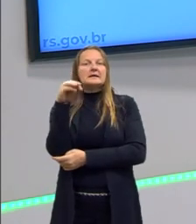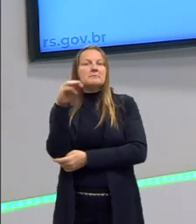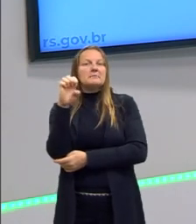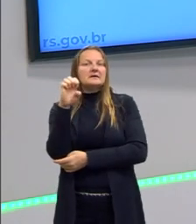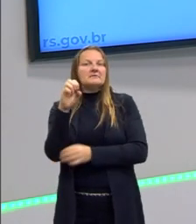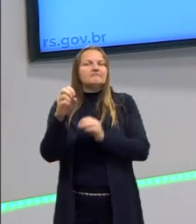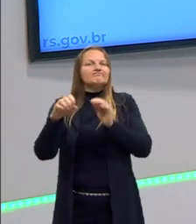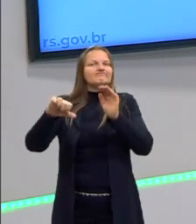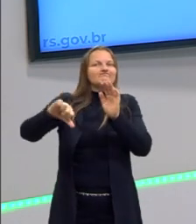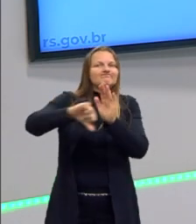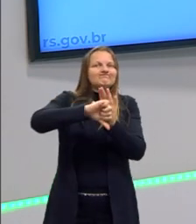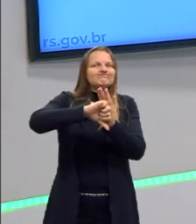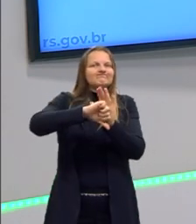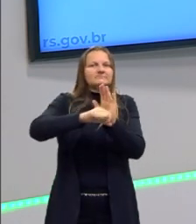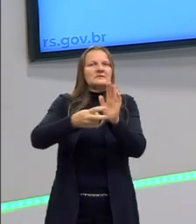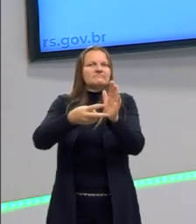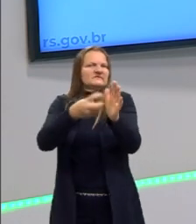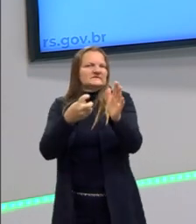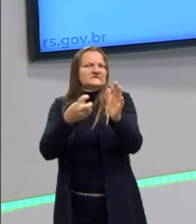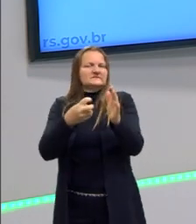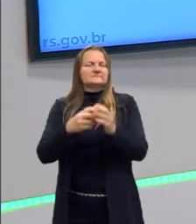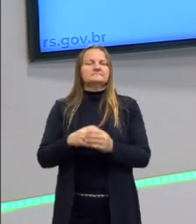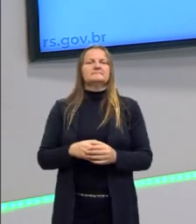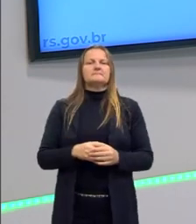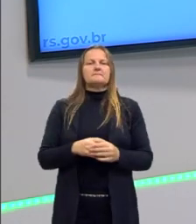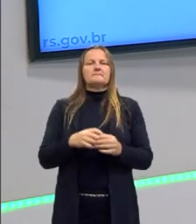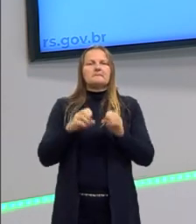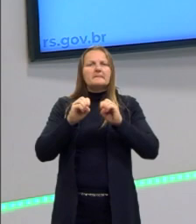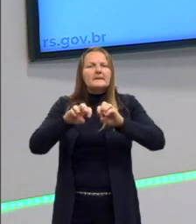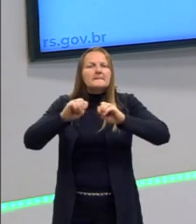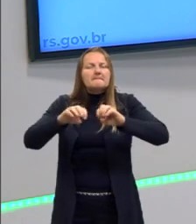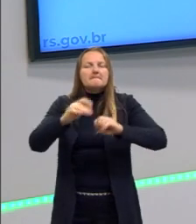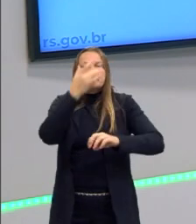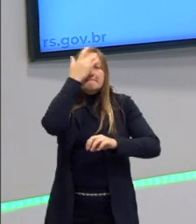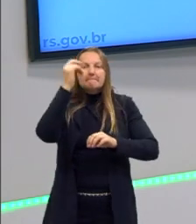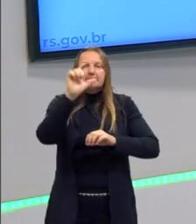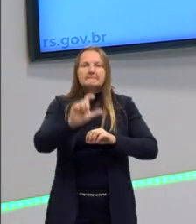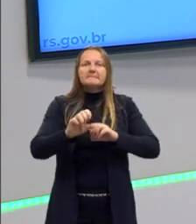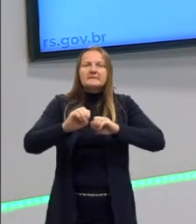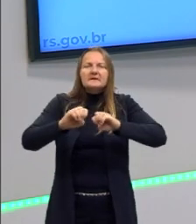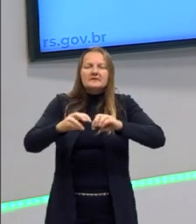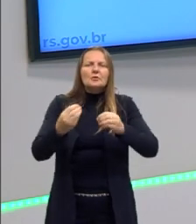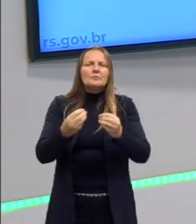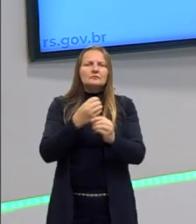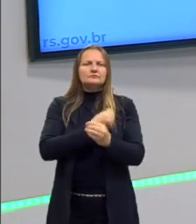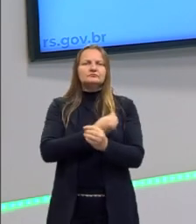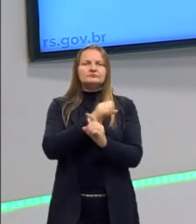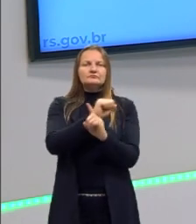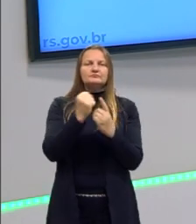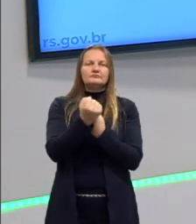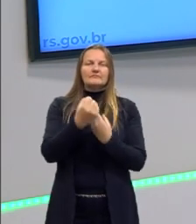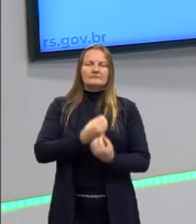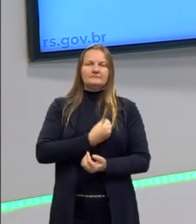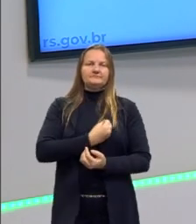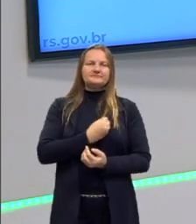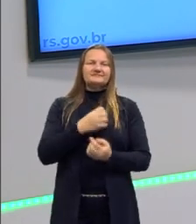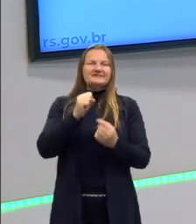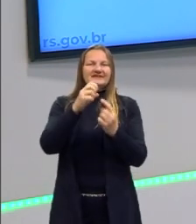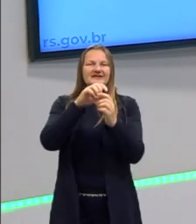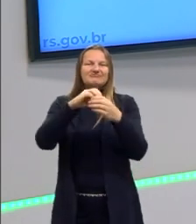disciplinar as pessoas, educá-las para viver disciplinarmente na sociedade. E as pessoas que não se encaixam,